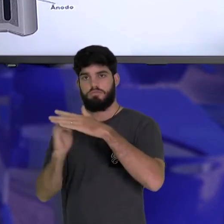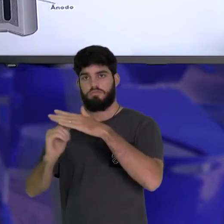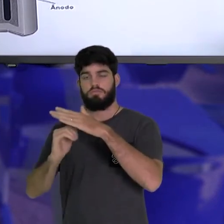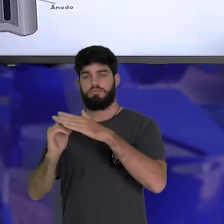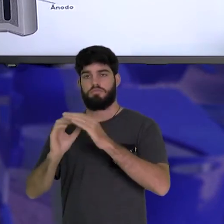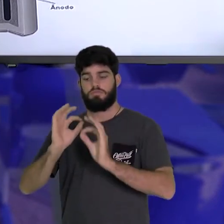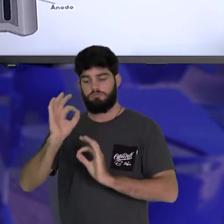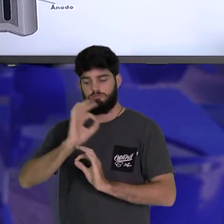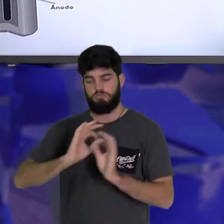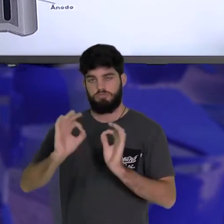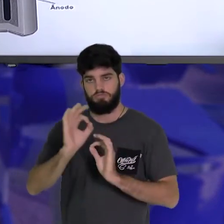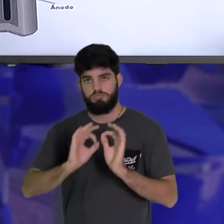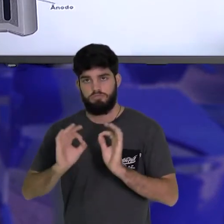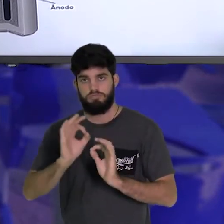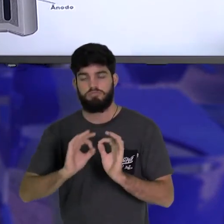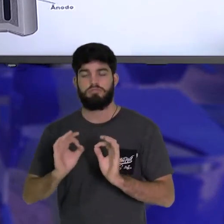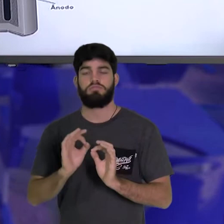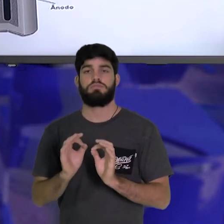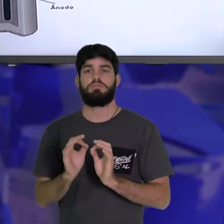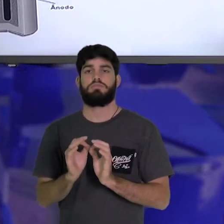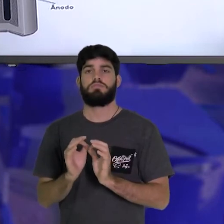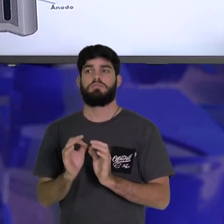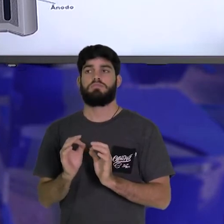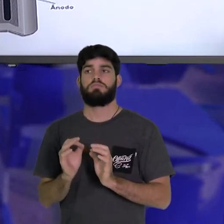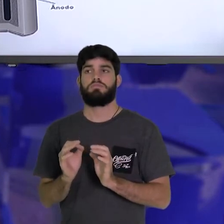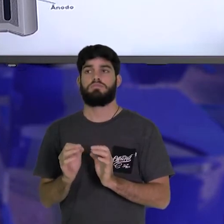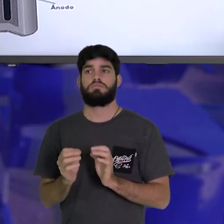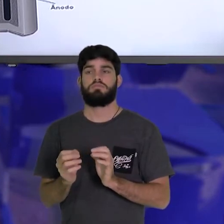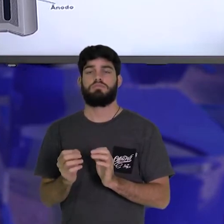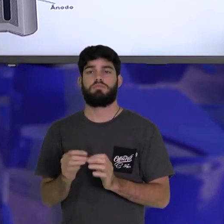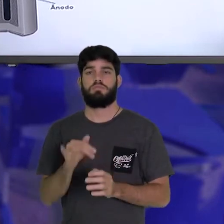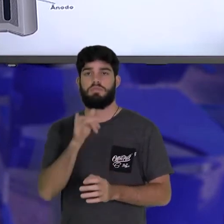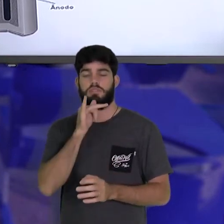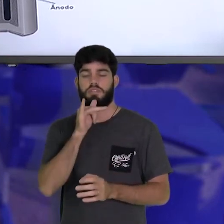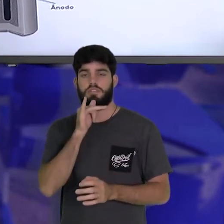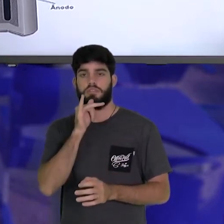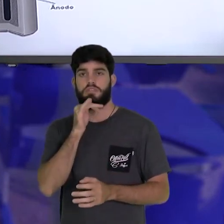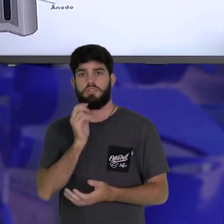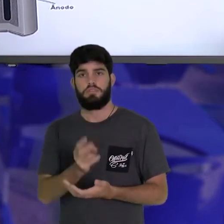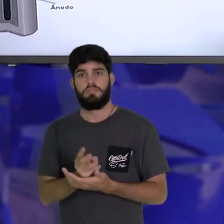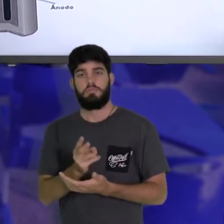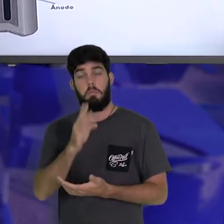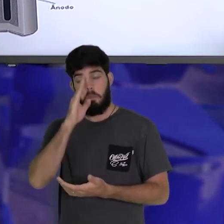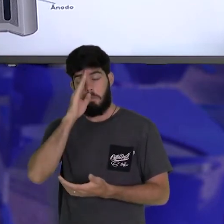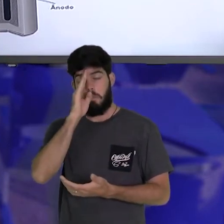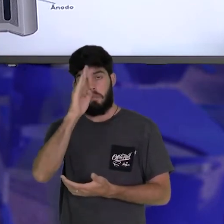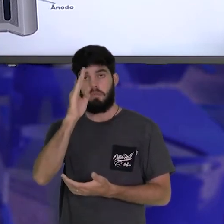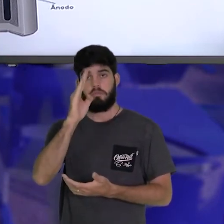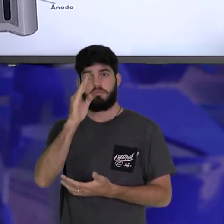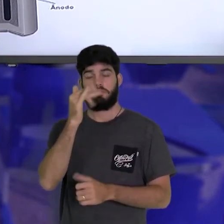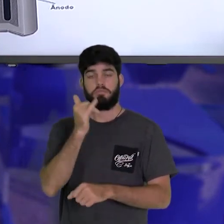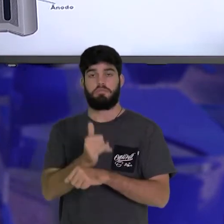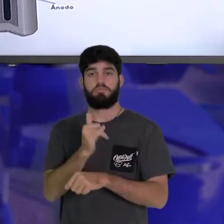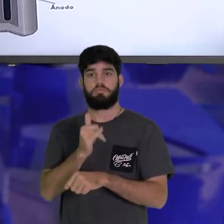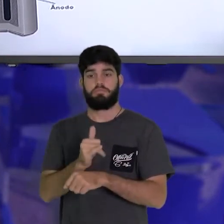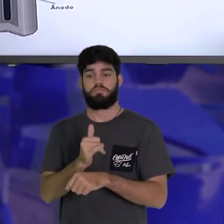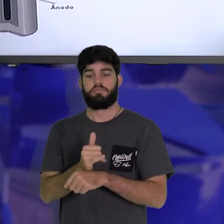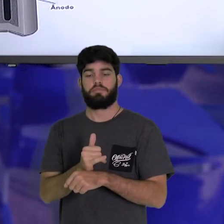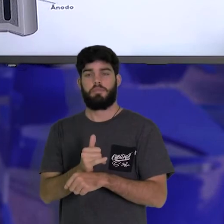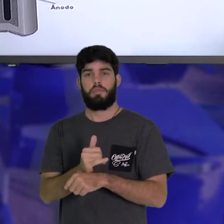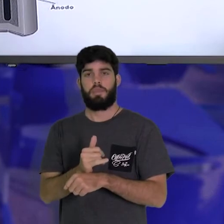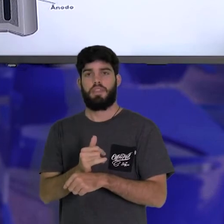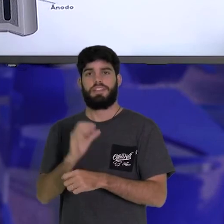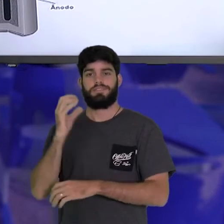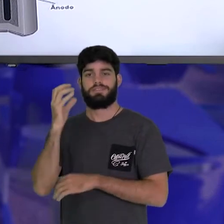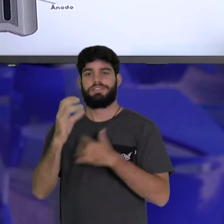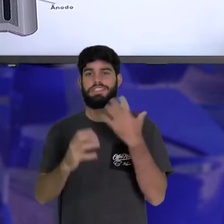reciclagem, não deixando que, principalmente, os metais pesados, contaminem o meio ambiente.